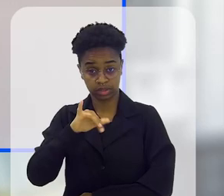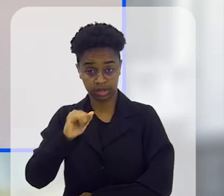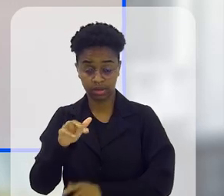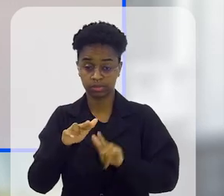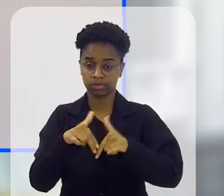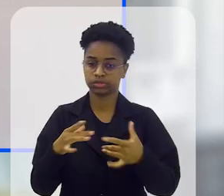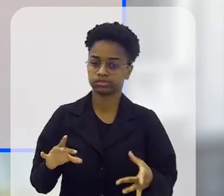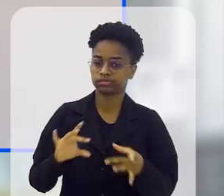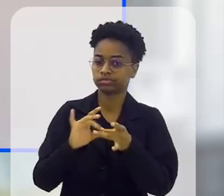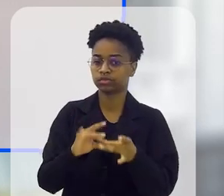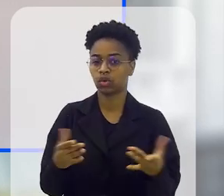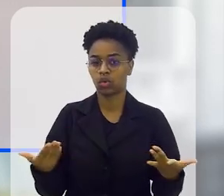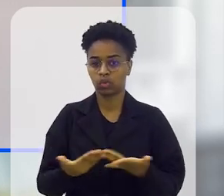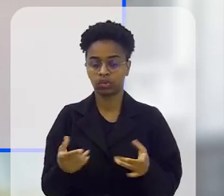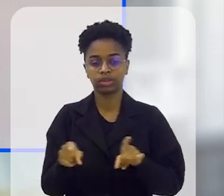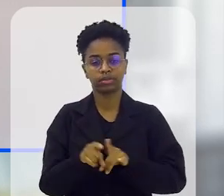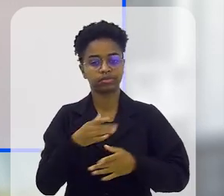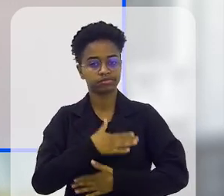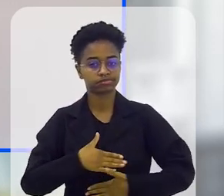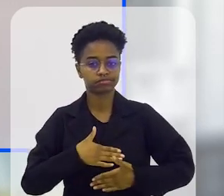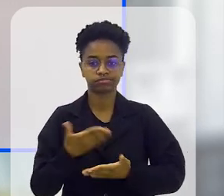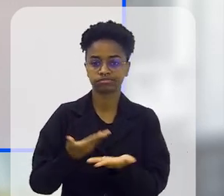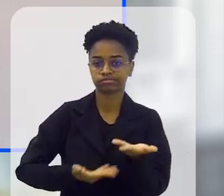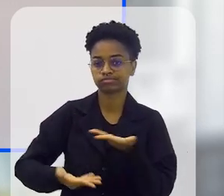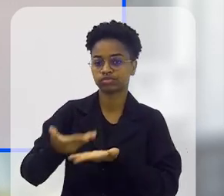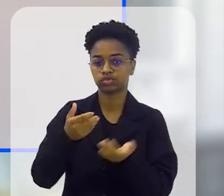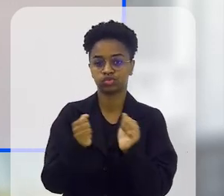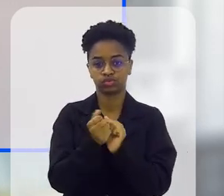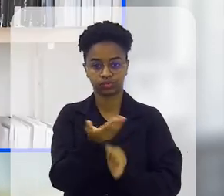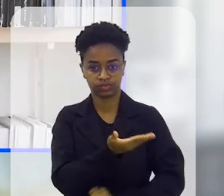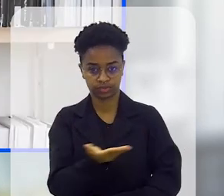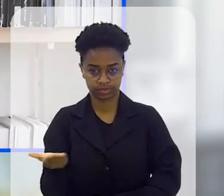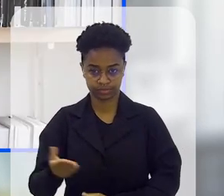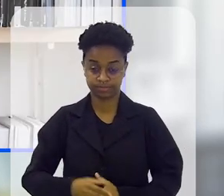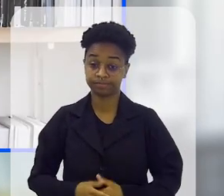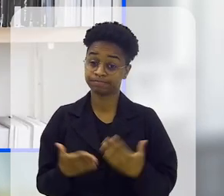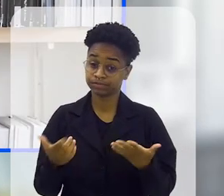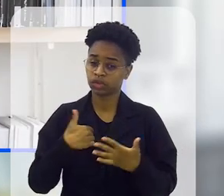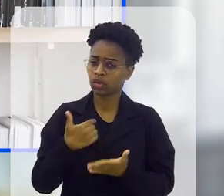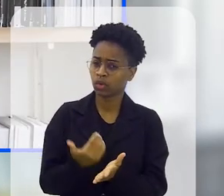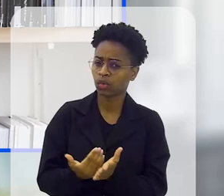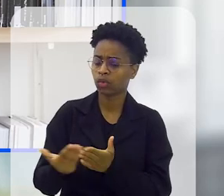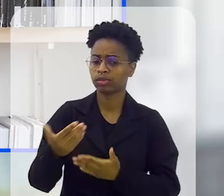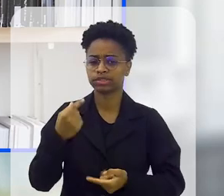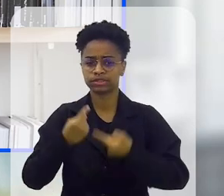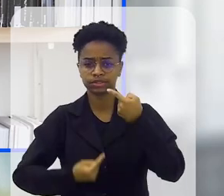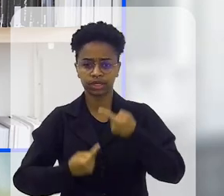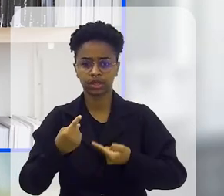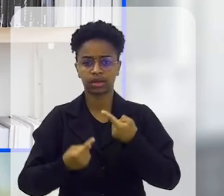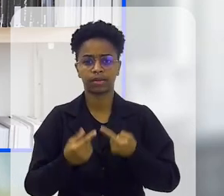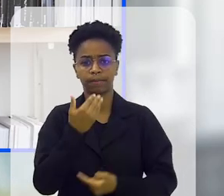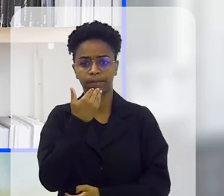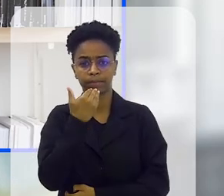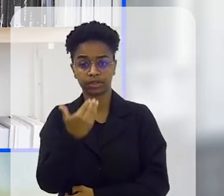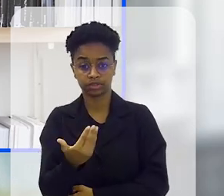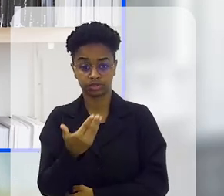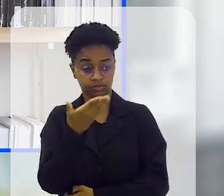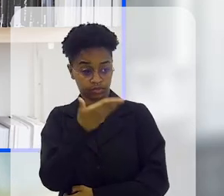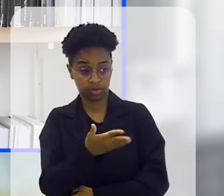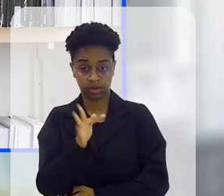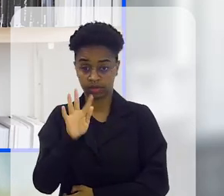pela sua companhia aqui nesse debate. É um prazer estar compartilhando o espaço com você também. Bom, meninas, vou começar o nosso bate-papo pedindo para